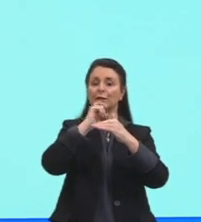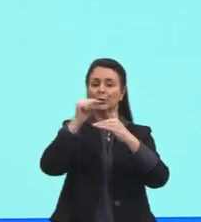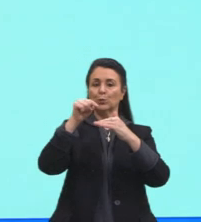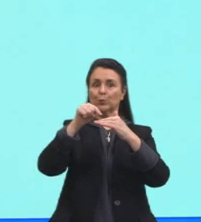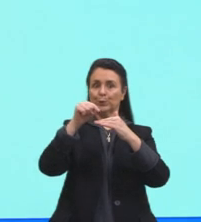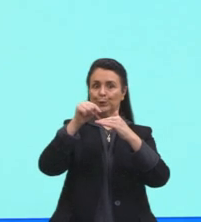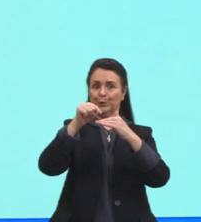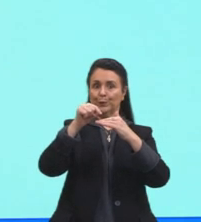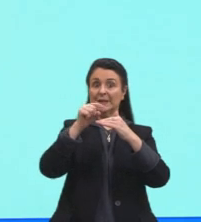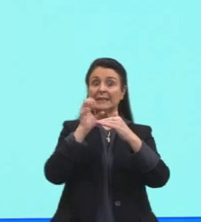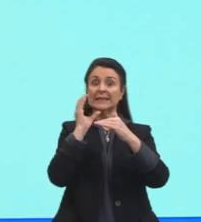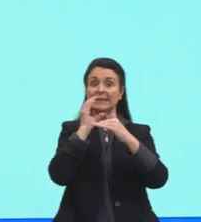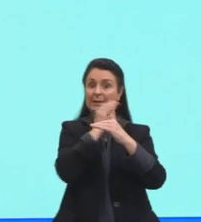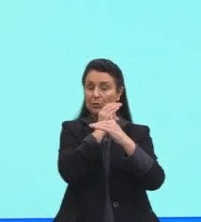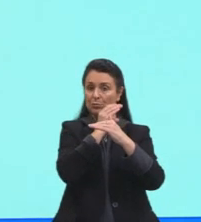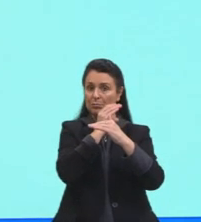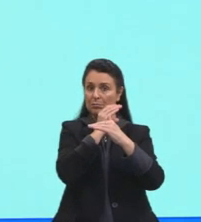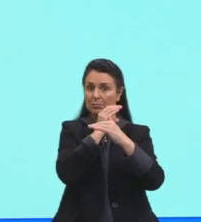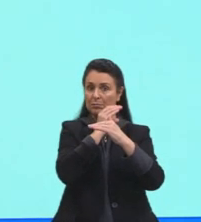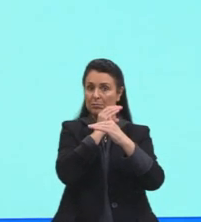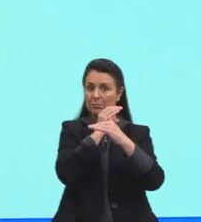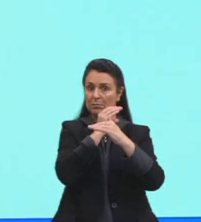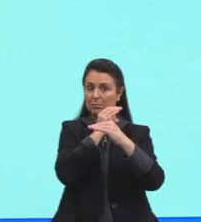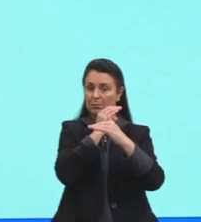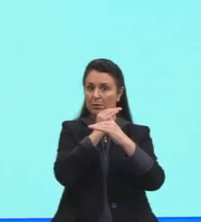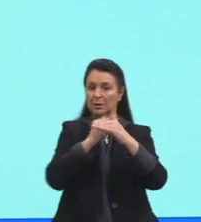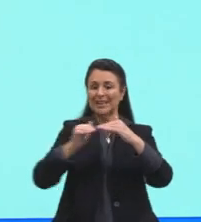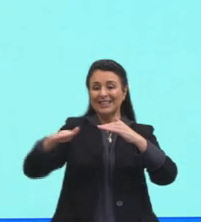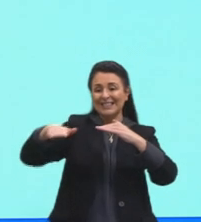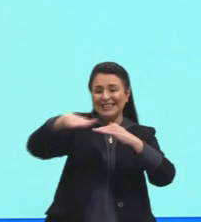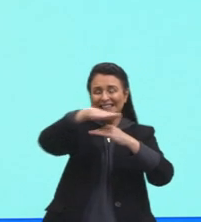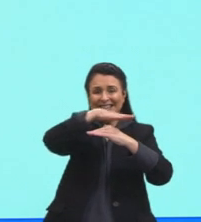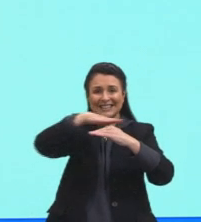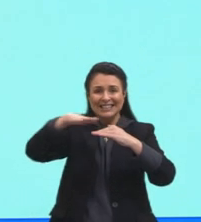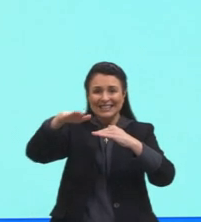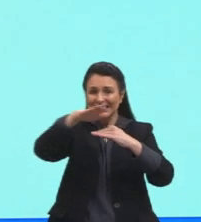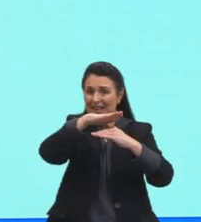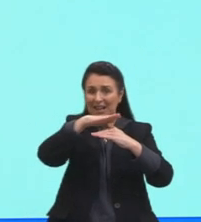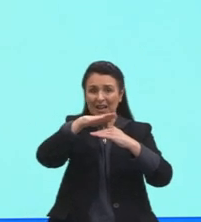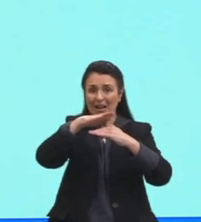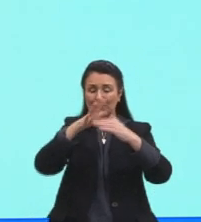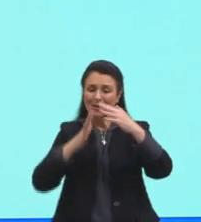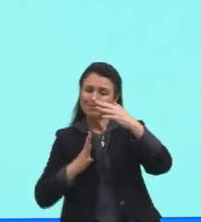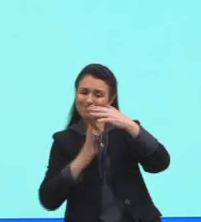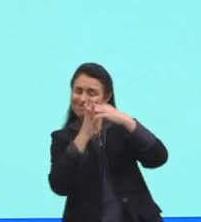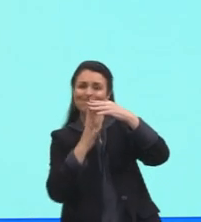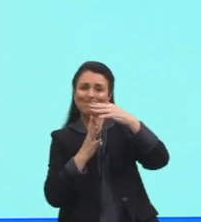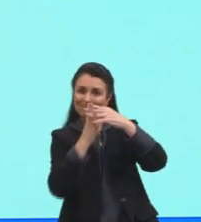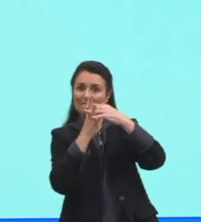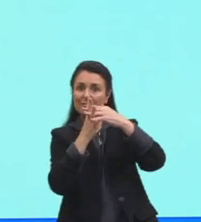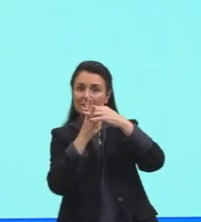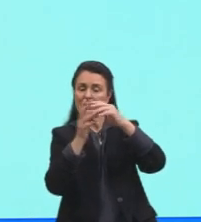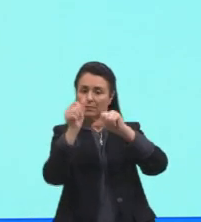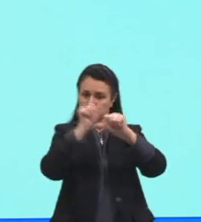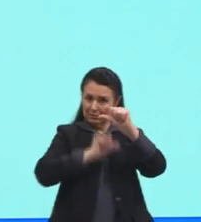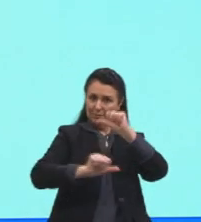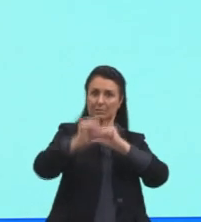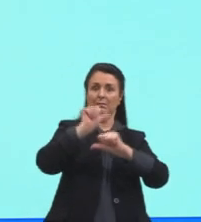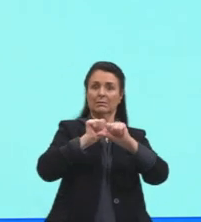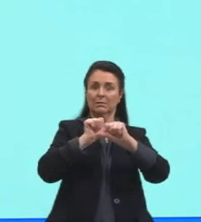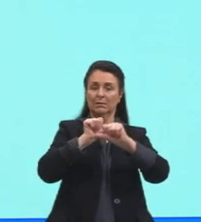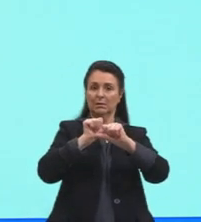massa de ar frio servindo como um tampão, tá, gurizada? Isso então é inversão térmica. Então tu tá frio,